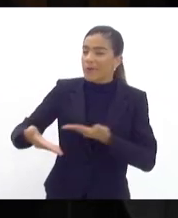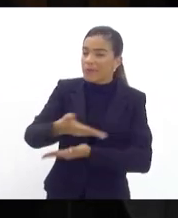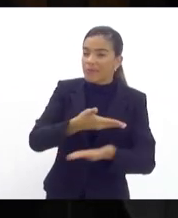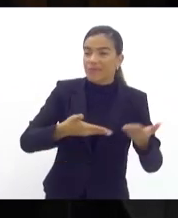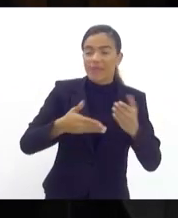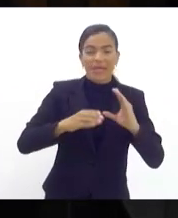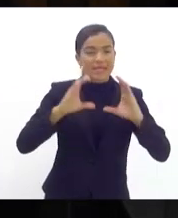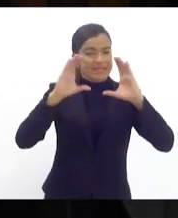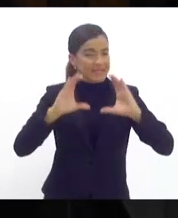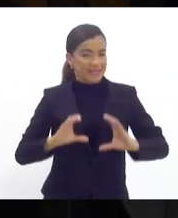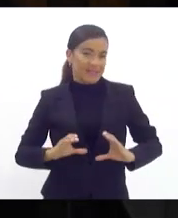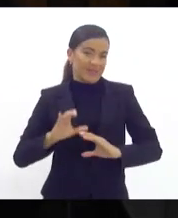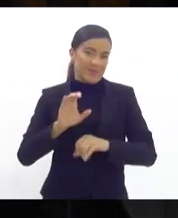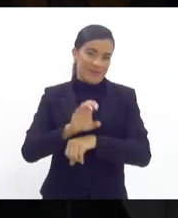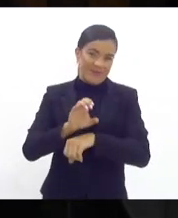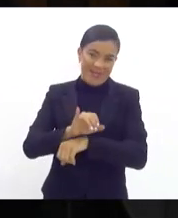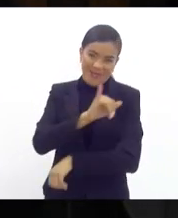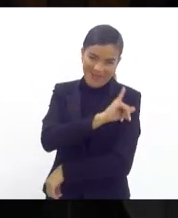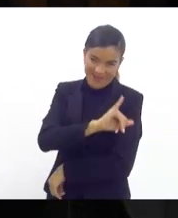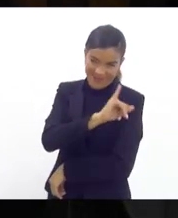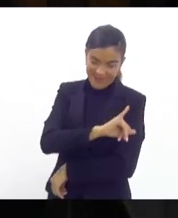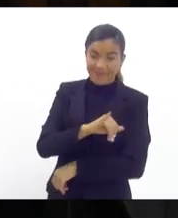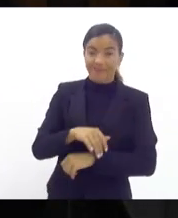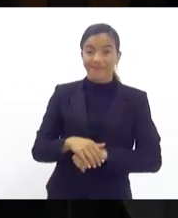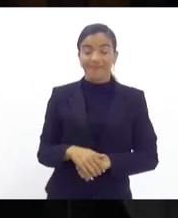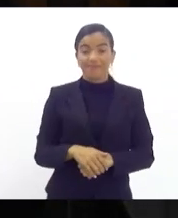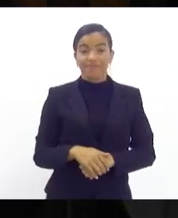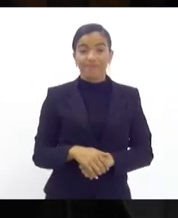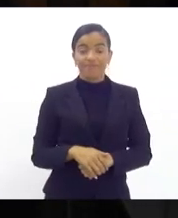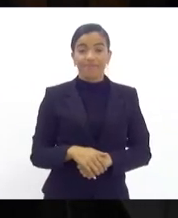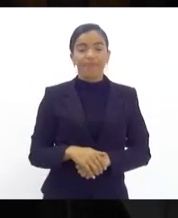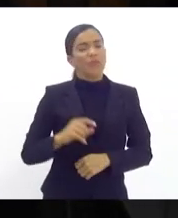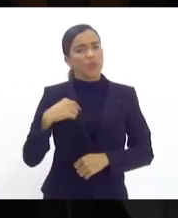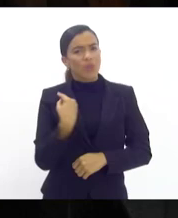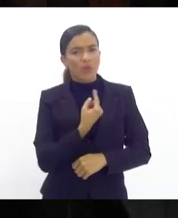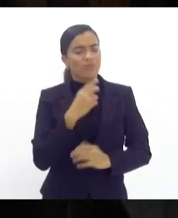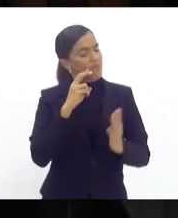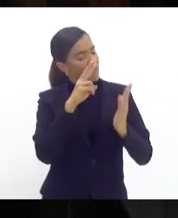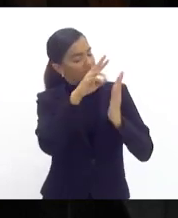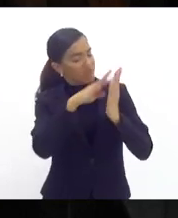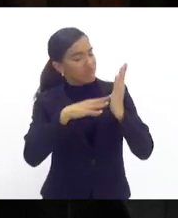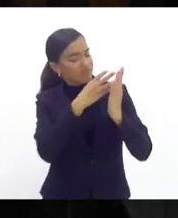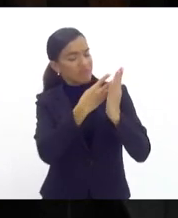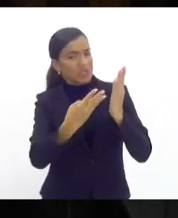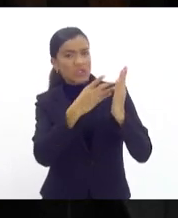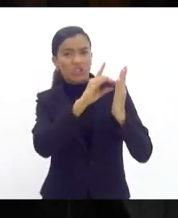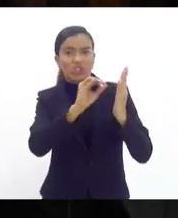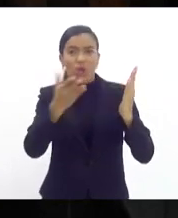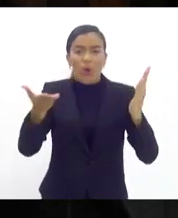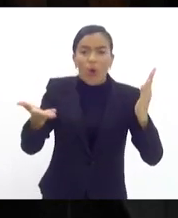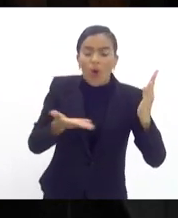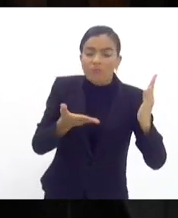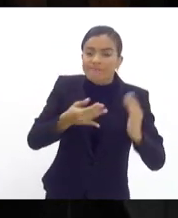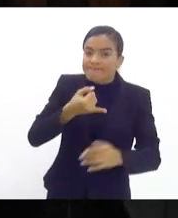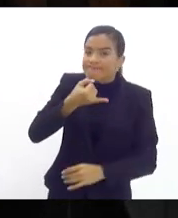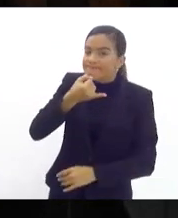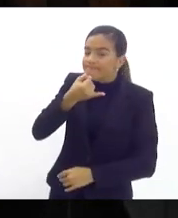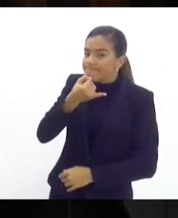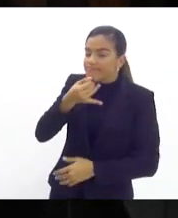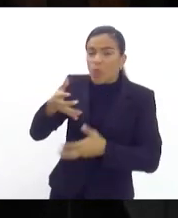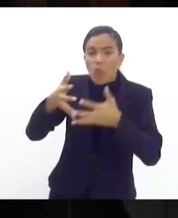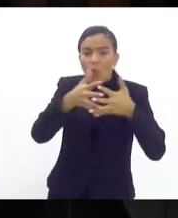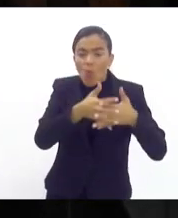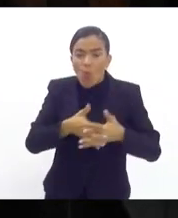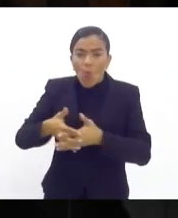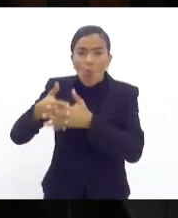cidadãos do Estado do Rio de Janeiro. Vimos na data de hoje cenas lamentáveis de um blindado